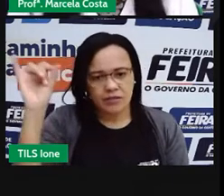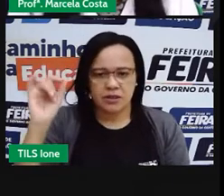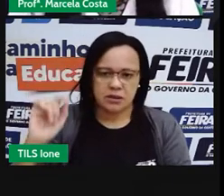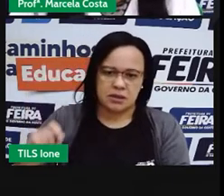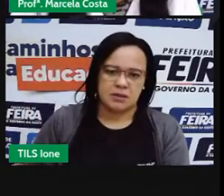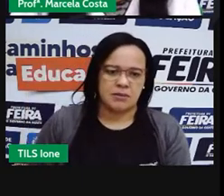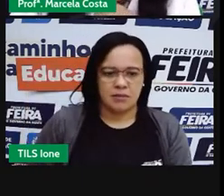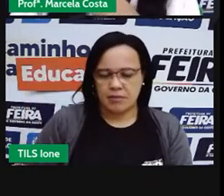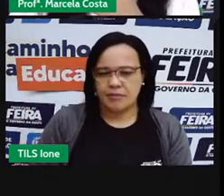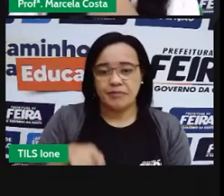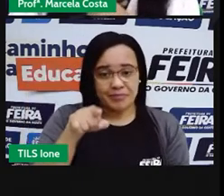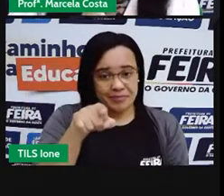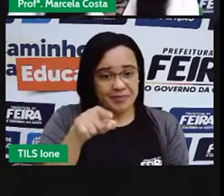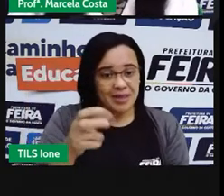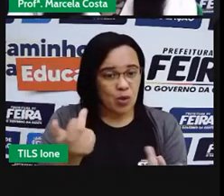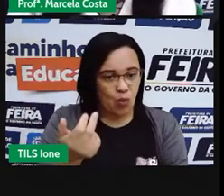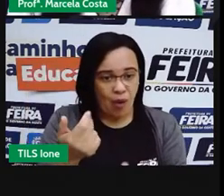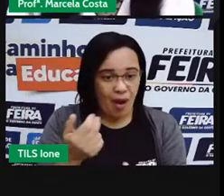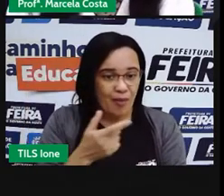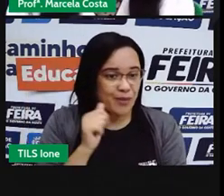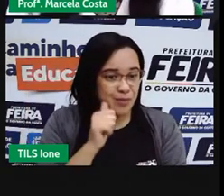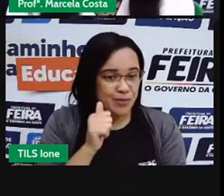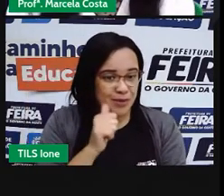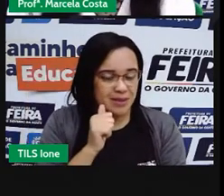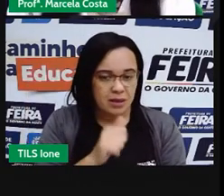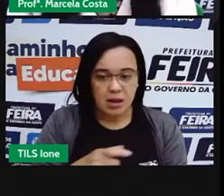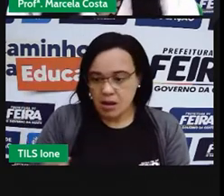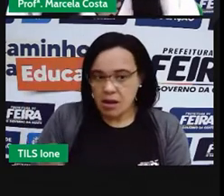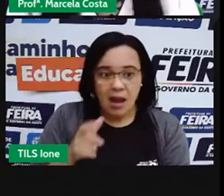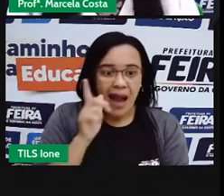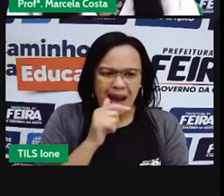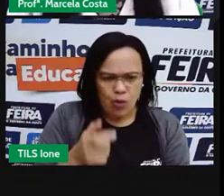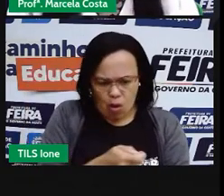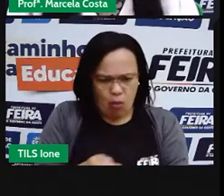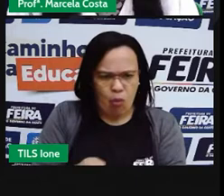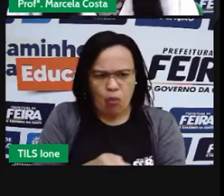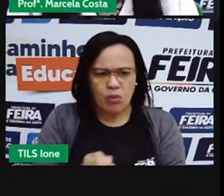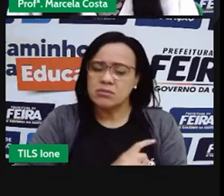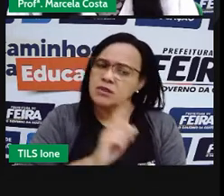de cair com a mangueira usando litros e litros de água.